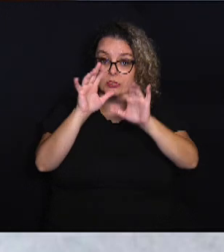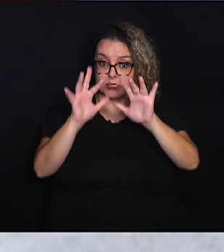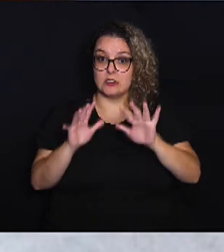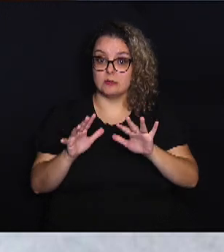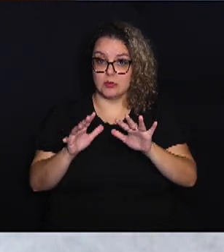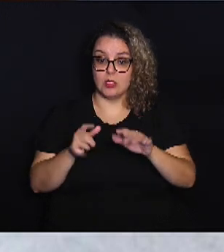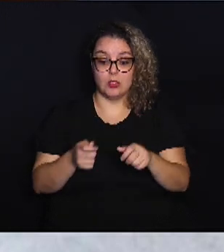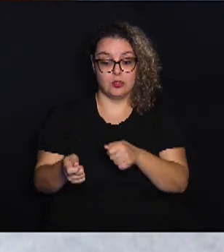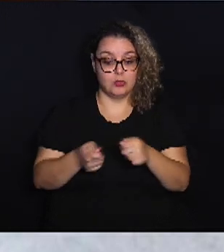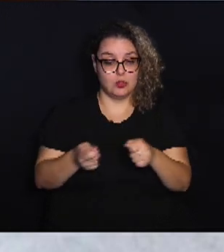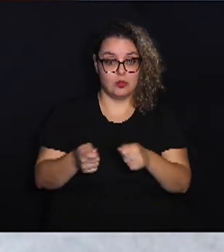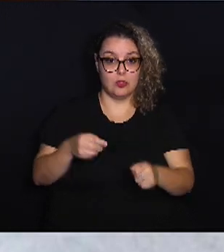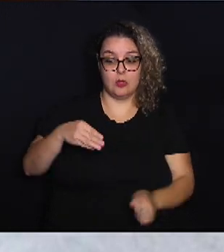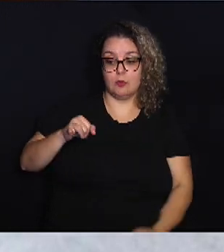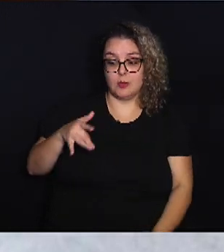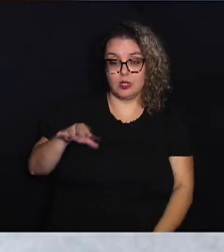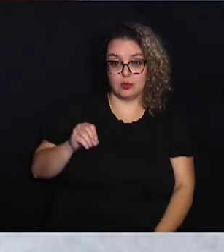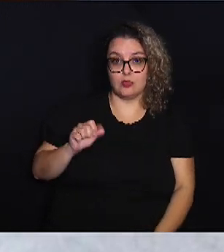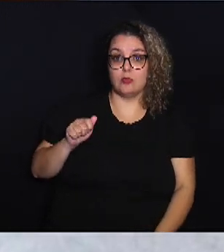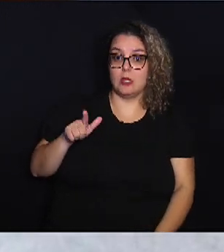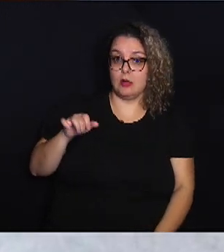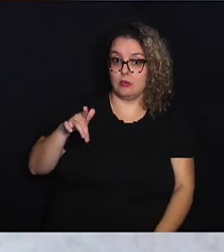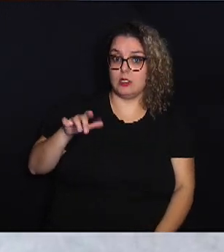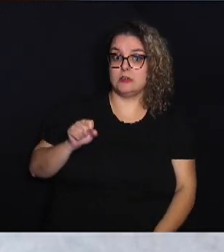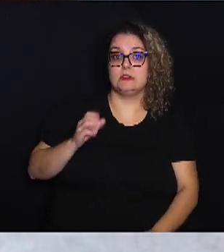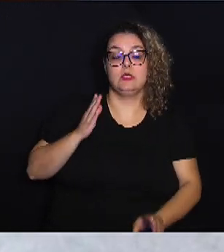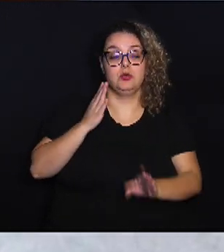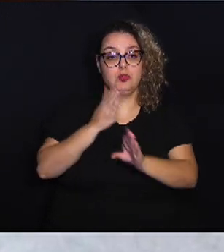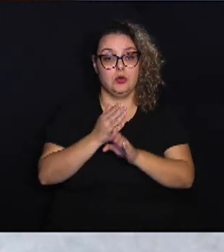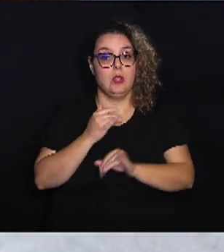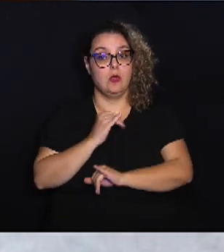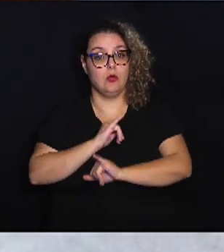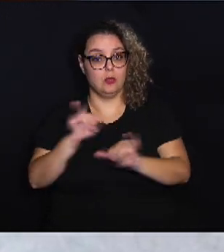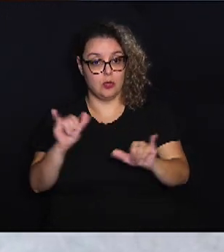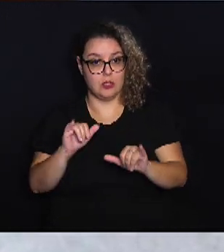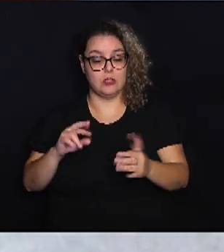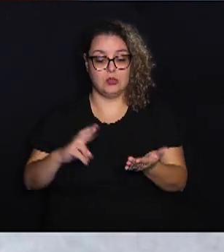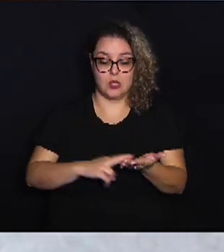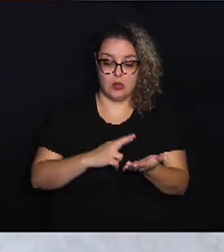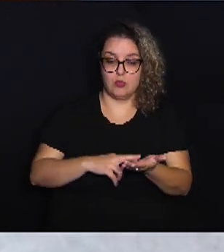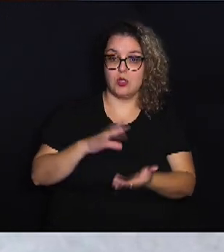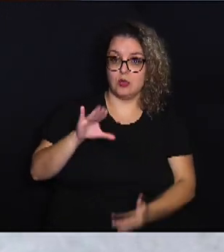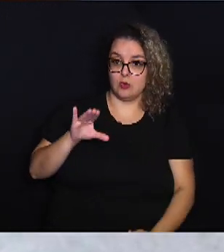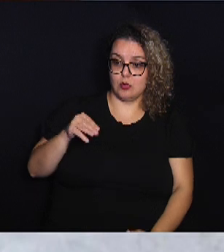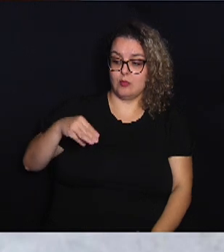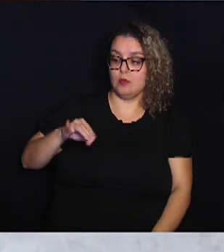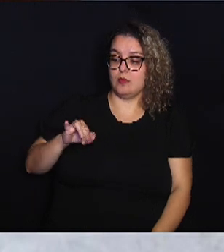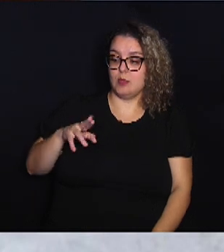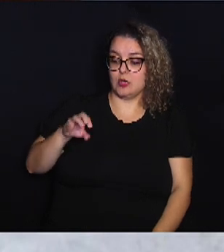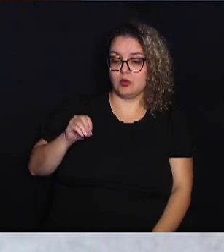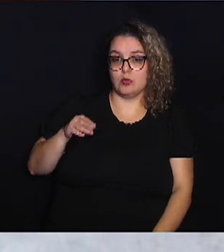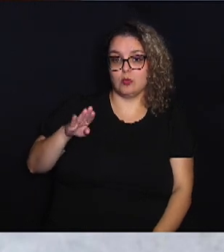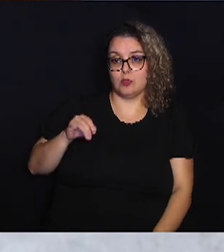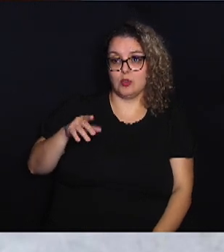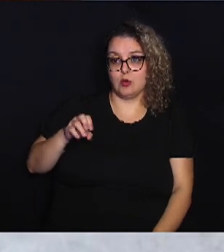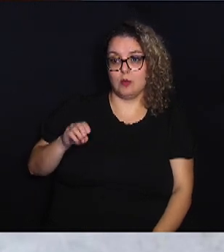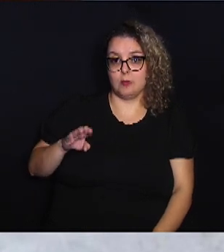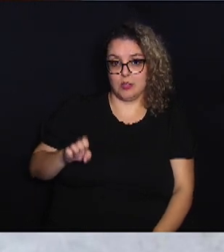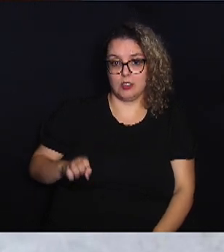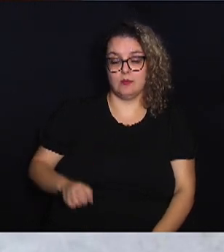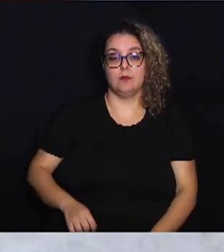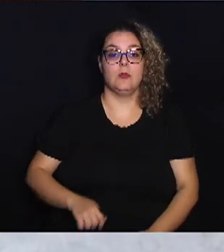dominada por microalgas. Essas descobertas foram publicadas na revista científica Microbiome na edição de maio de